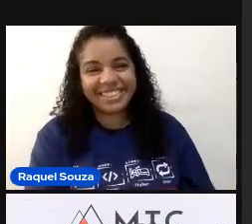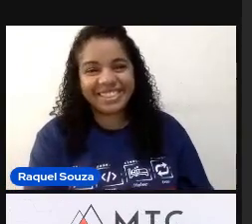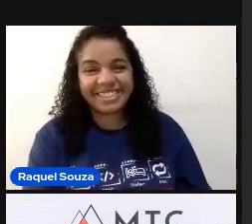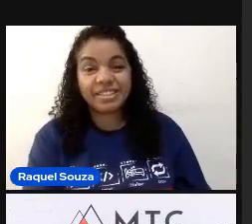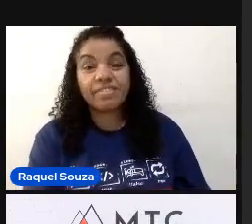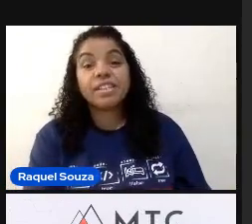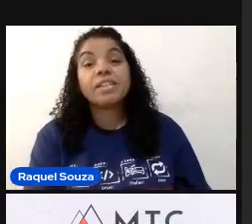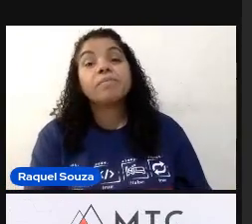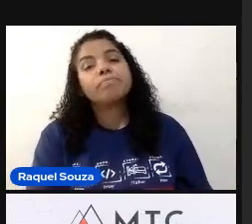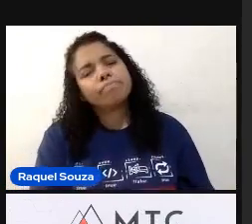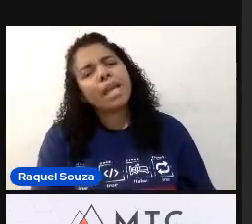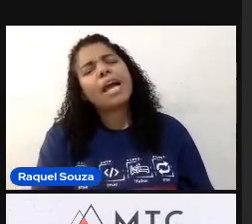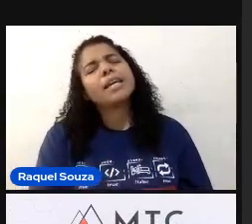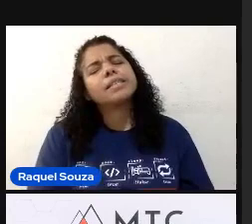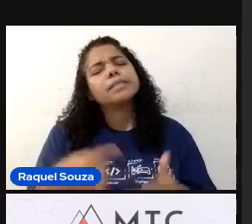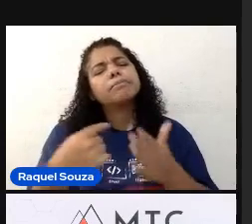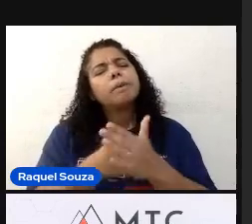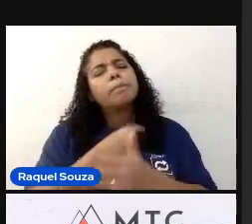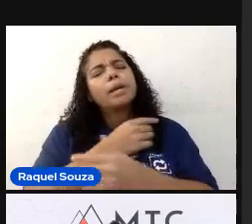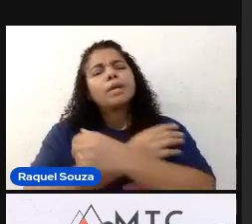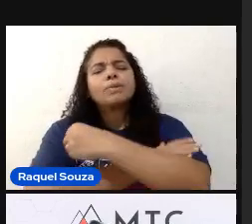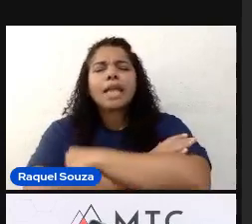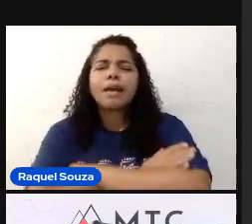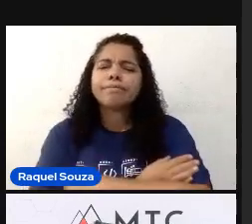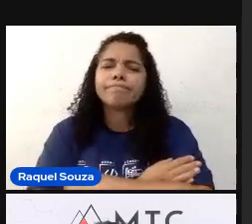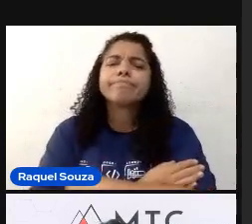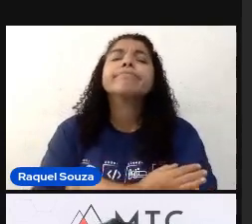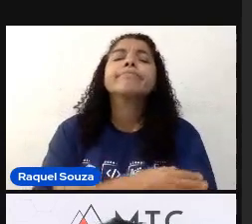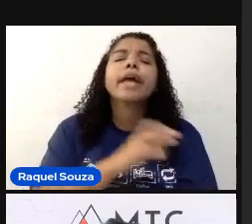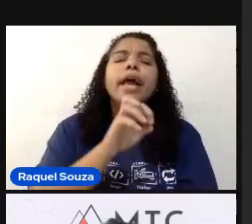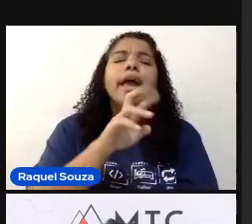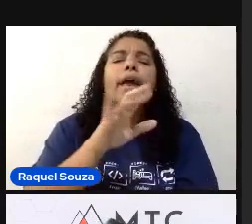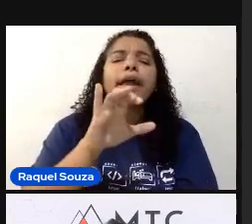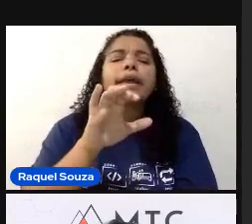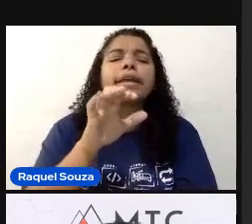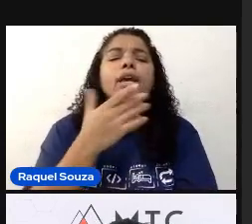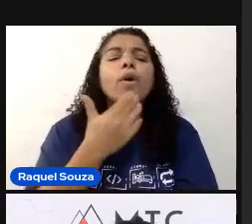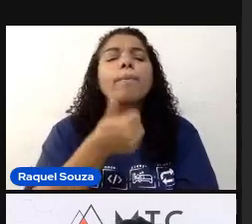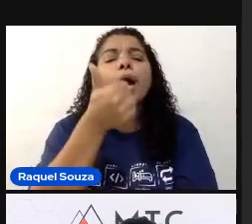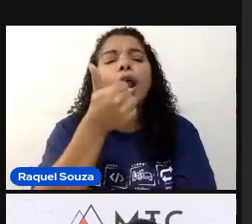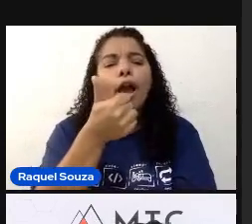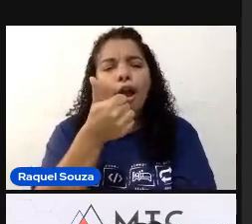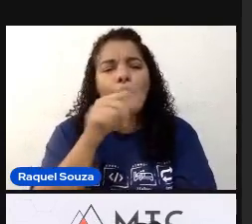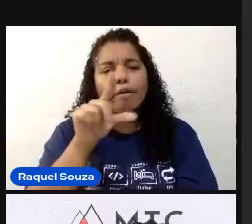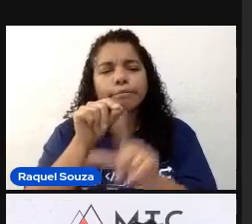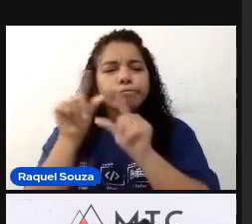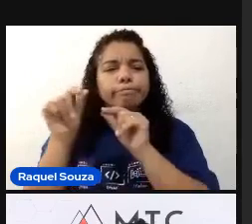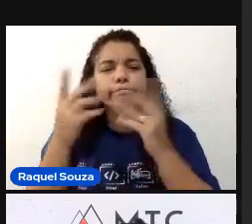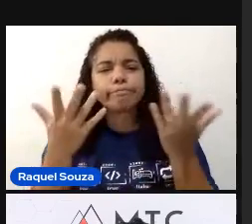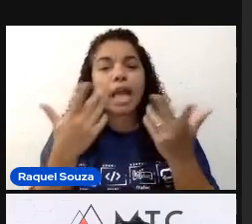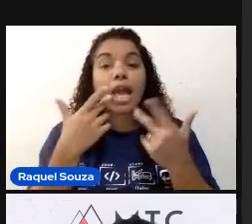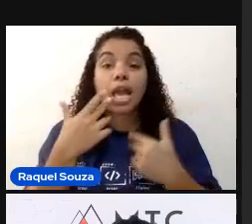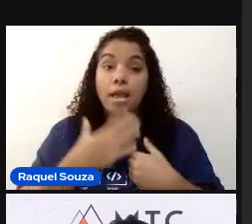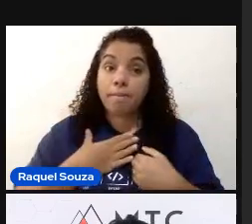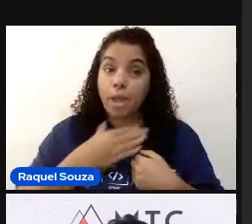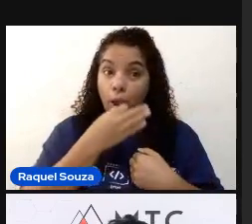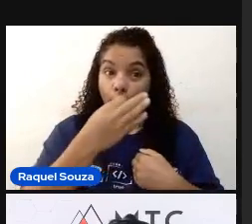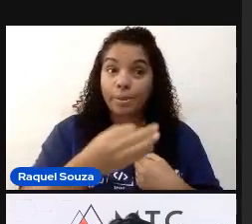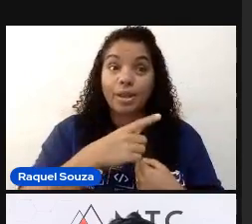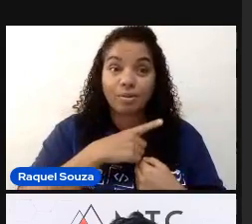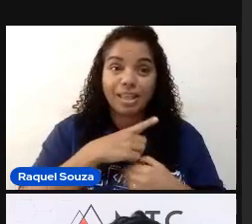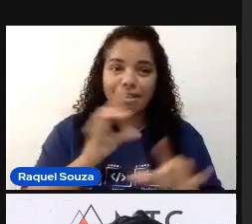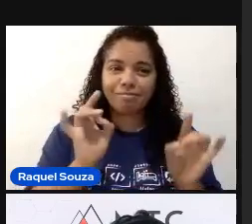Daí, você pode me perguntar... Eric, qual é a melhor opção? Apesar de eu ter a minha opinião qual é a melhor opção,